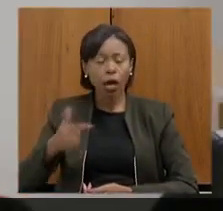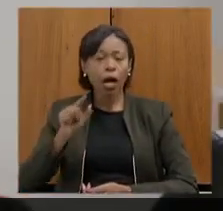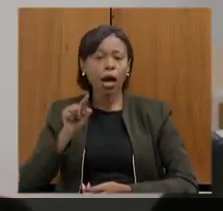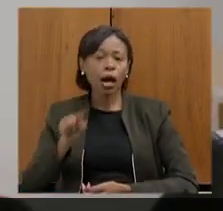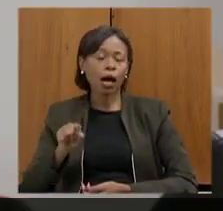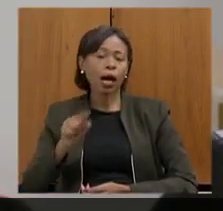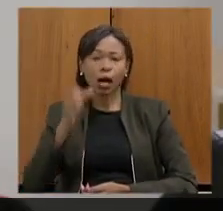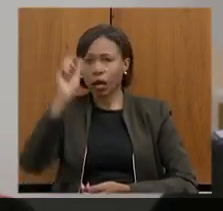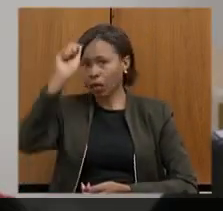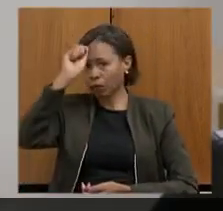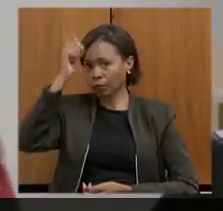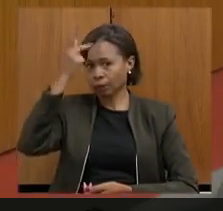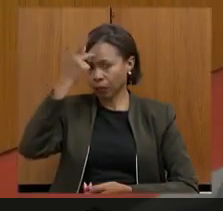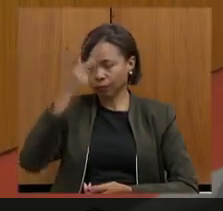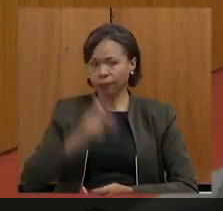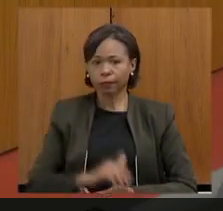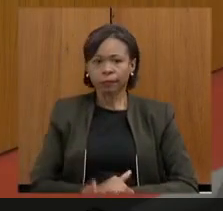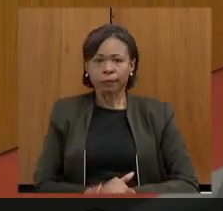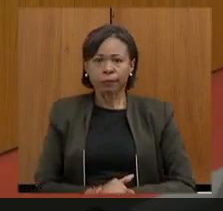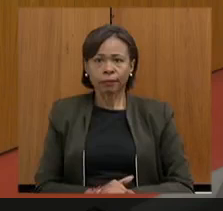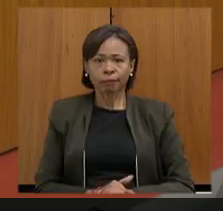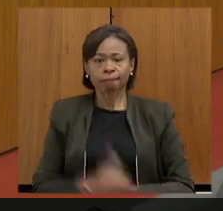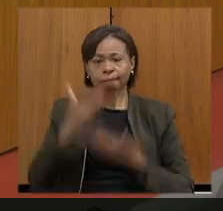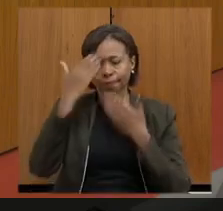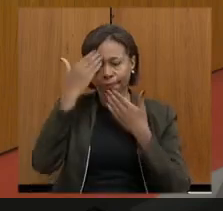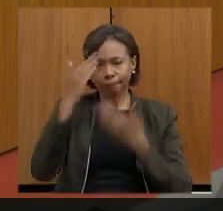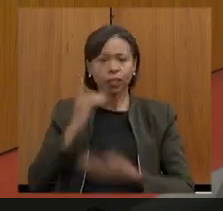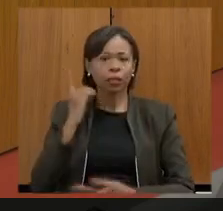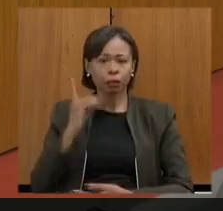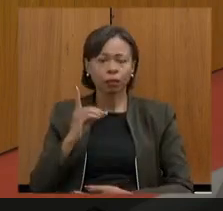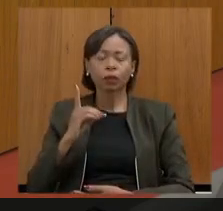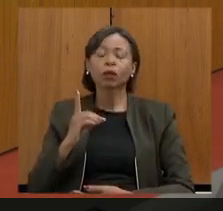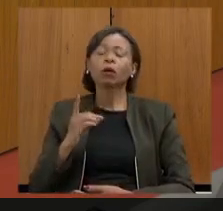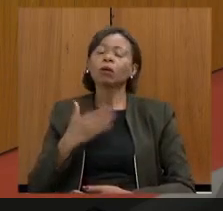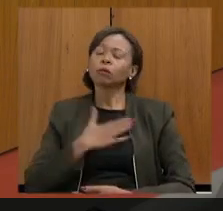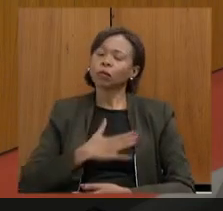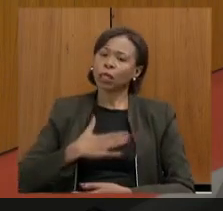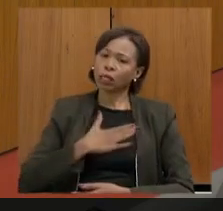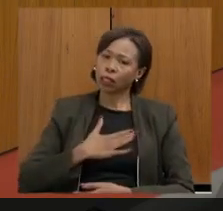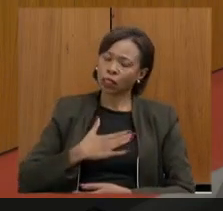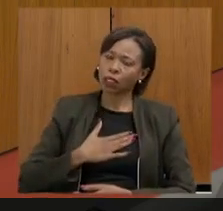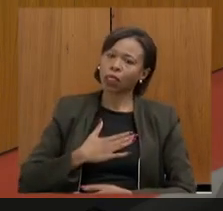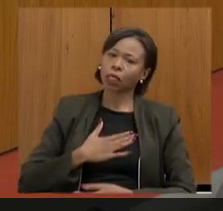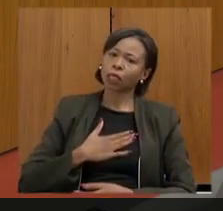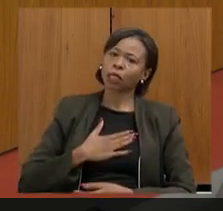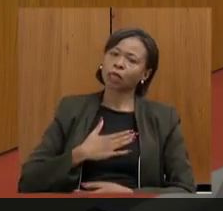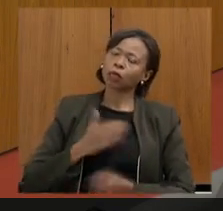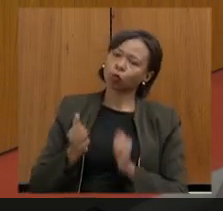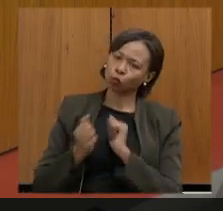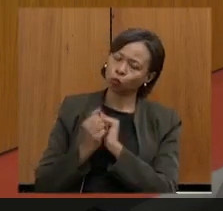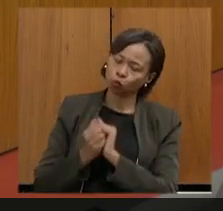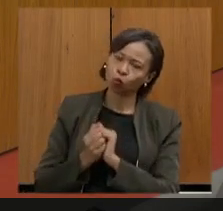deputada Ana Paula Siqueta. Obrigada, deputado Carlos Pimenta. um prazer estar com o senhor. gente tem, de vez em quando, contatos,